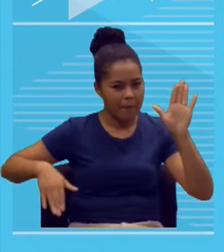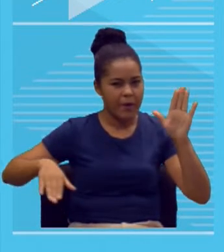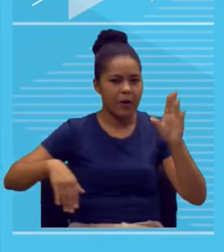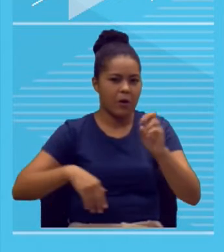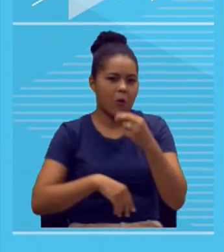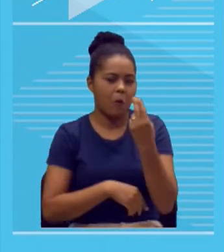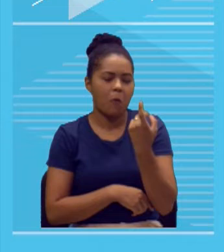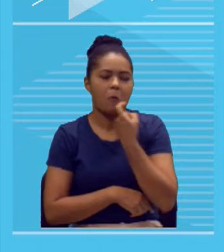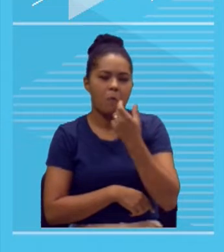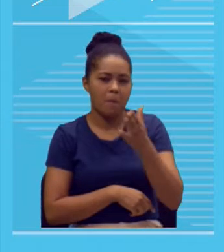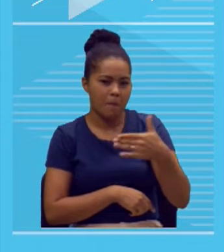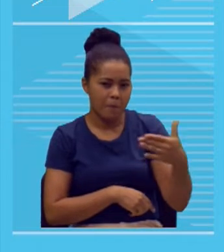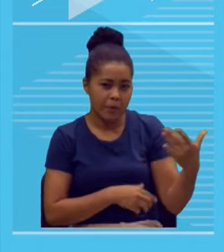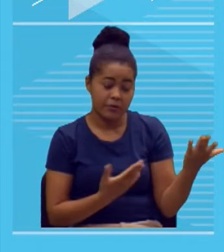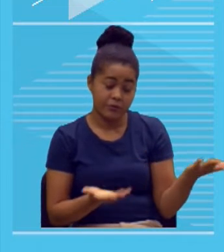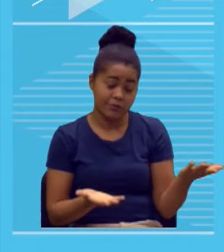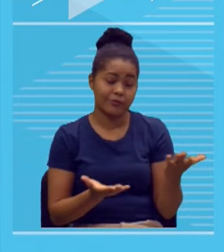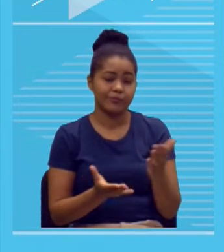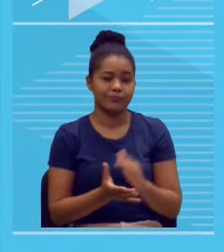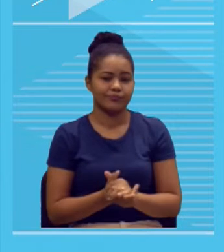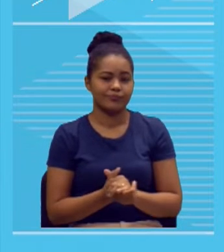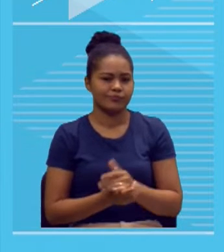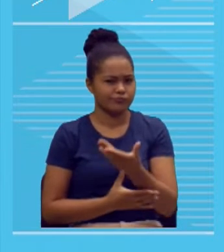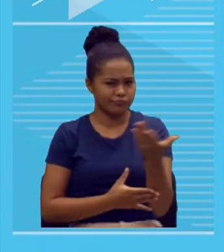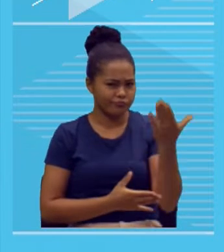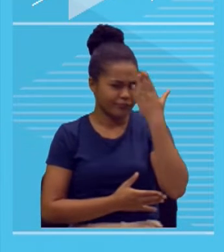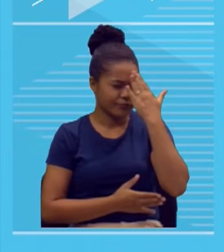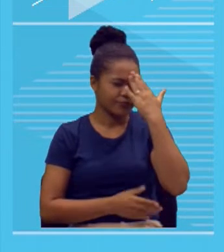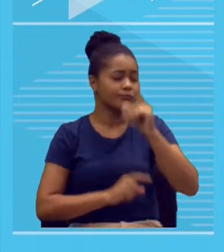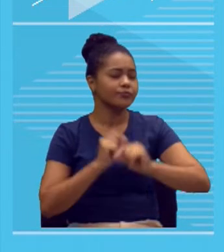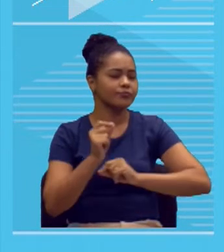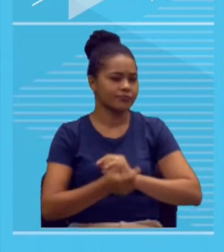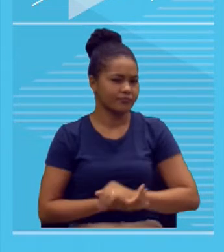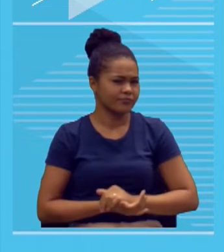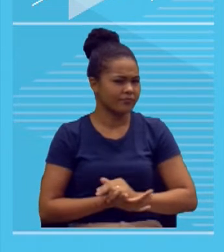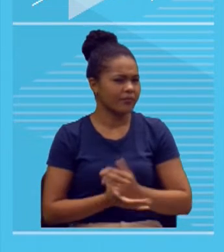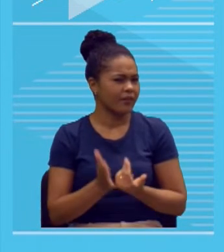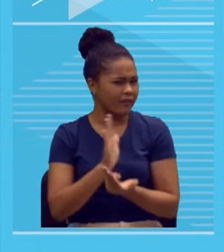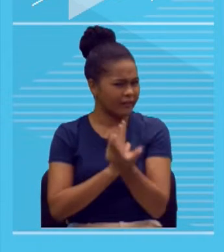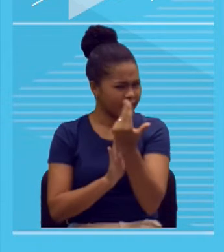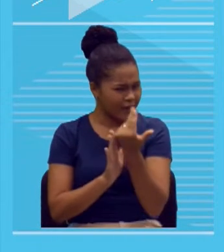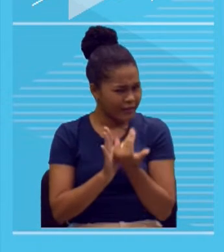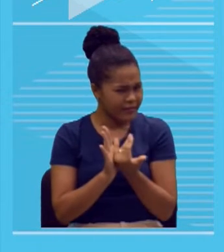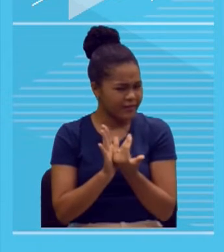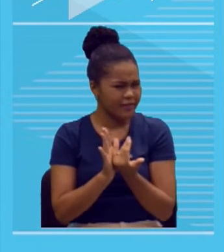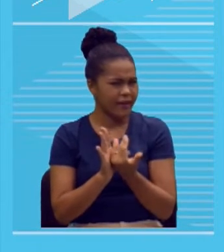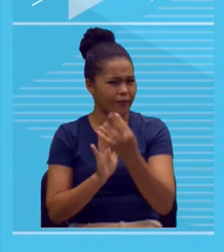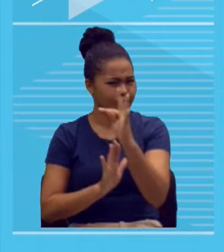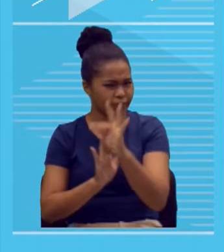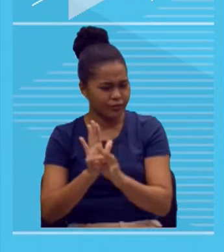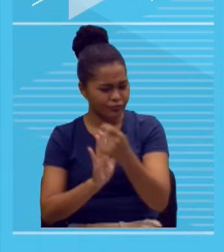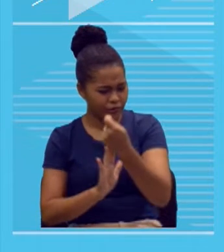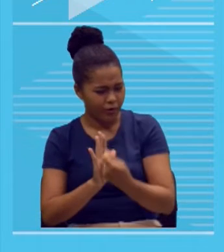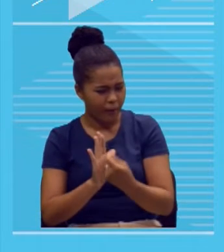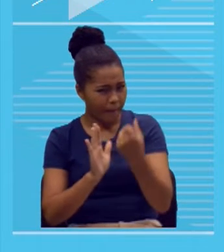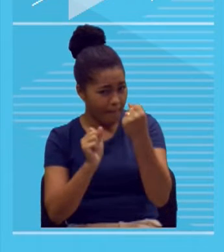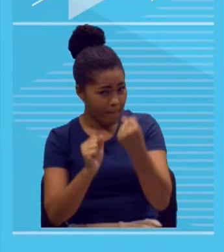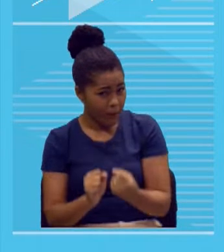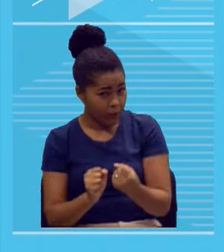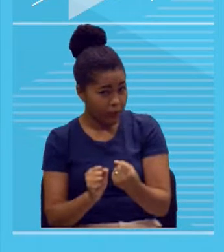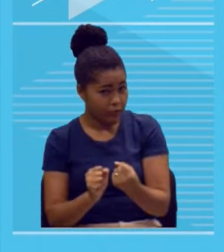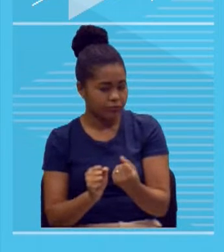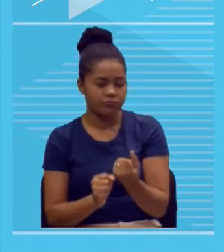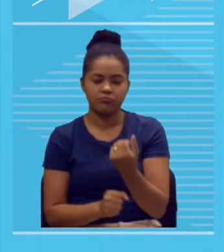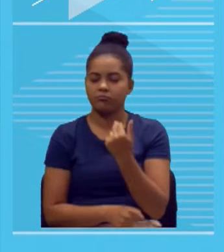você já viu que desenho não pode, tá? Texto, ele é verbal. Não é